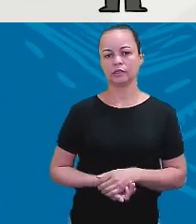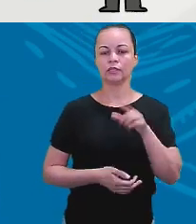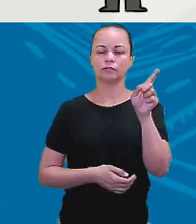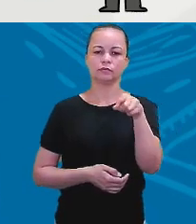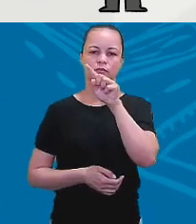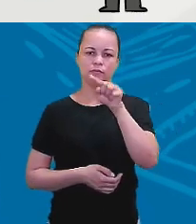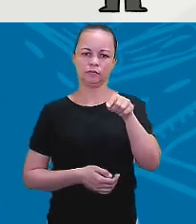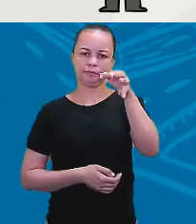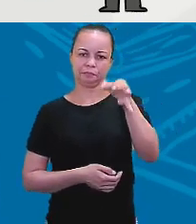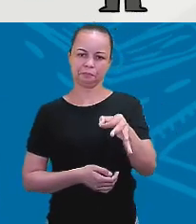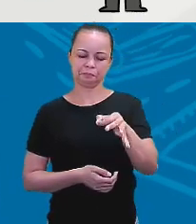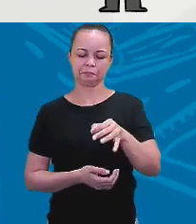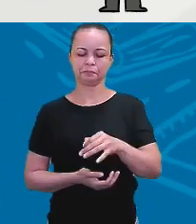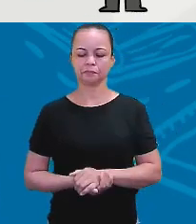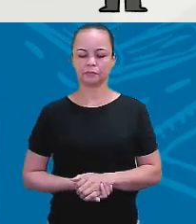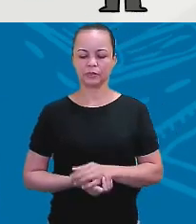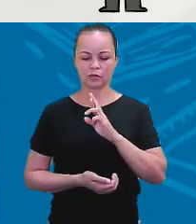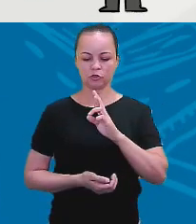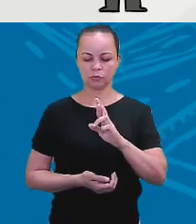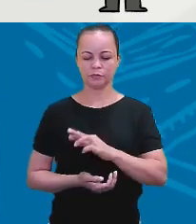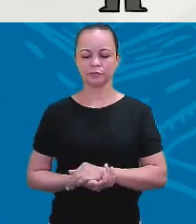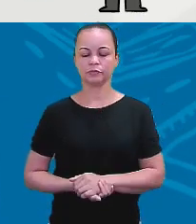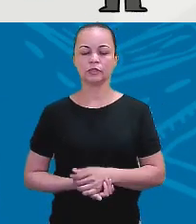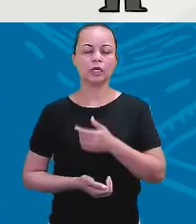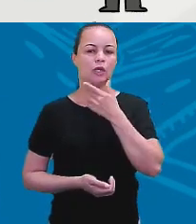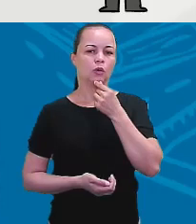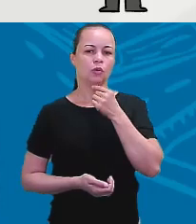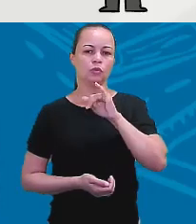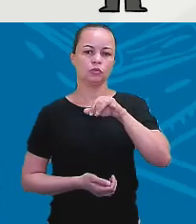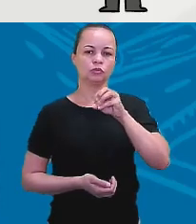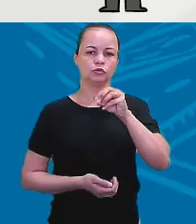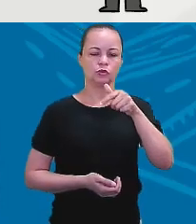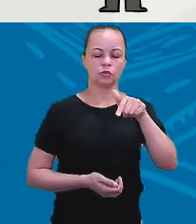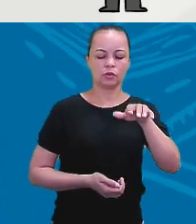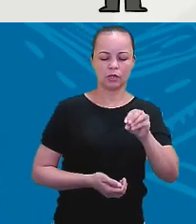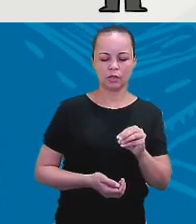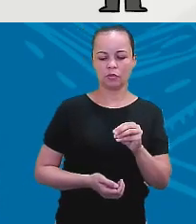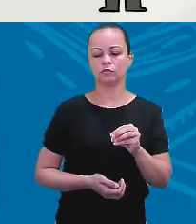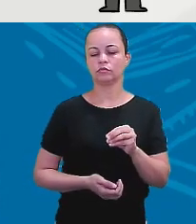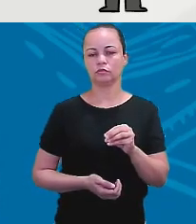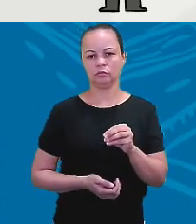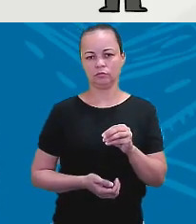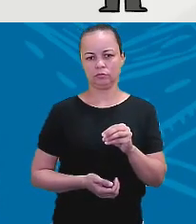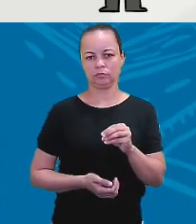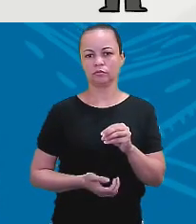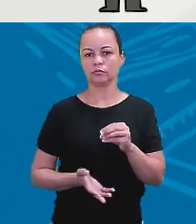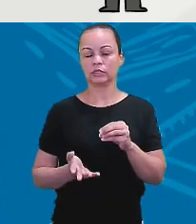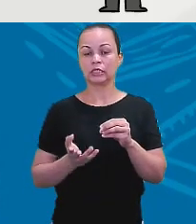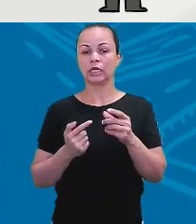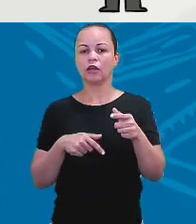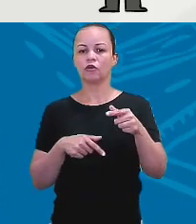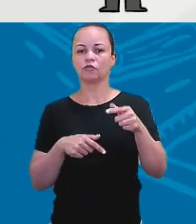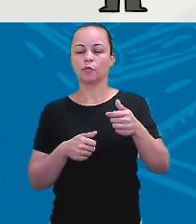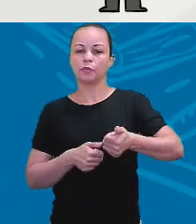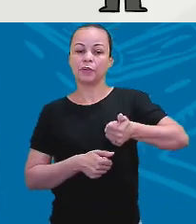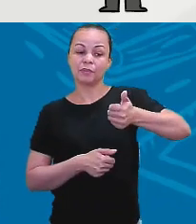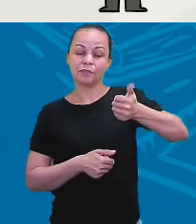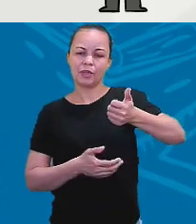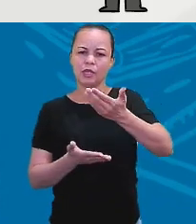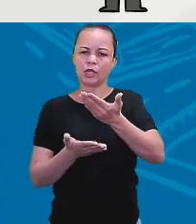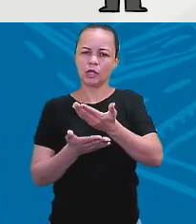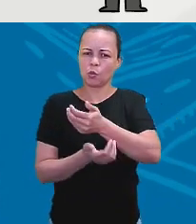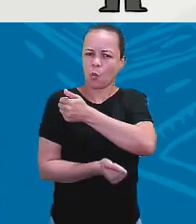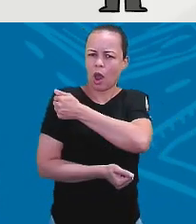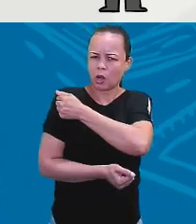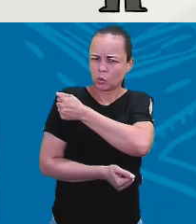alternativa correta. João was the first student. Wasn't João? João foi o primeiro aluno.